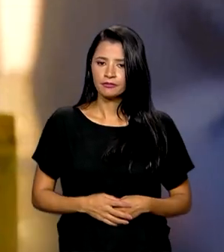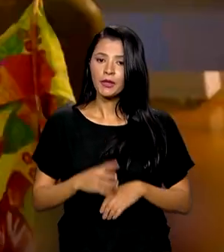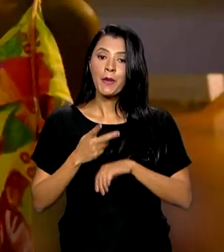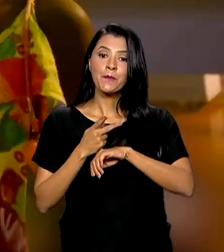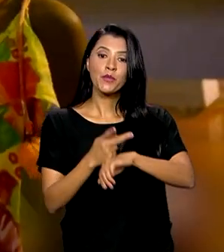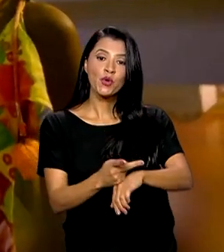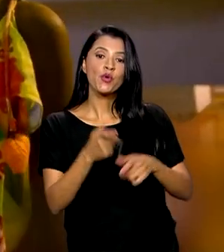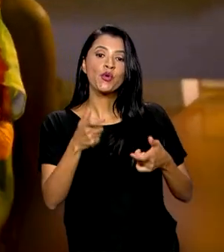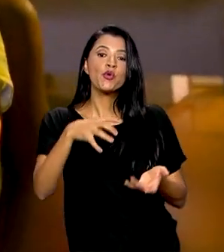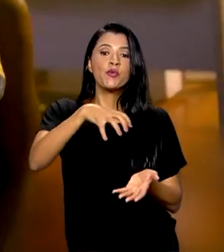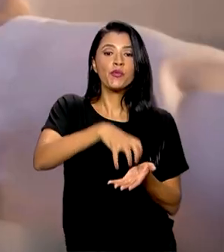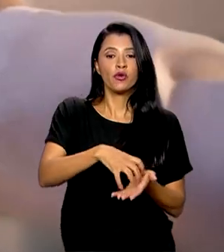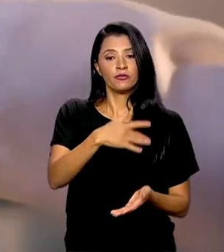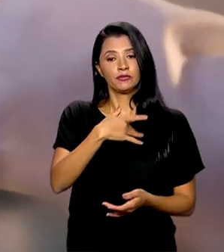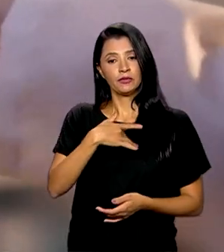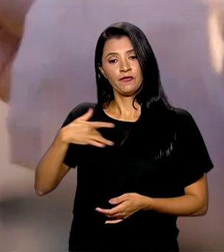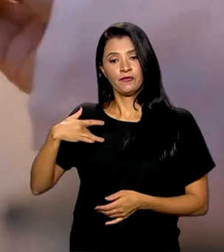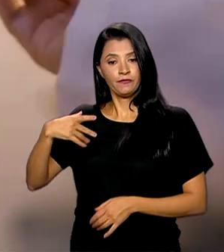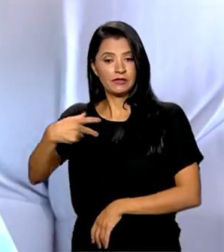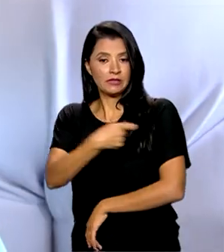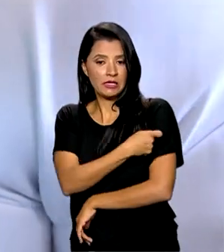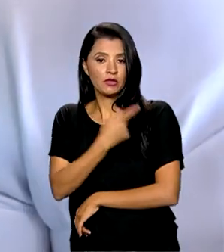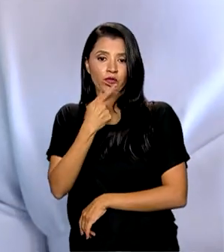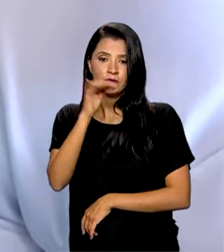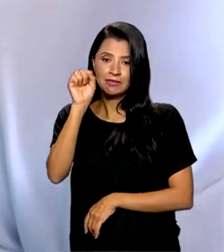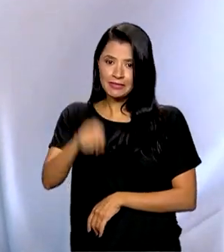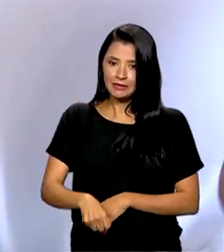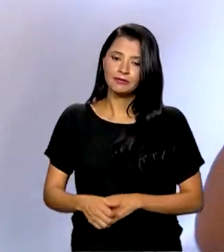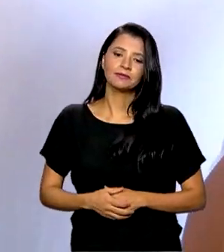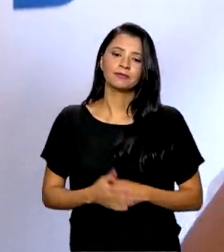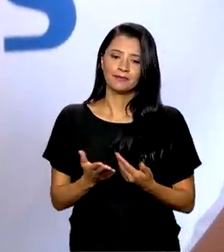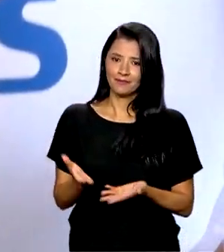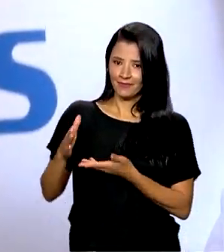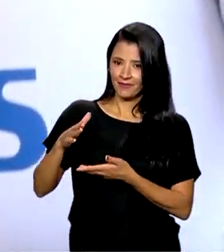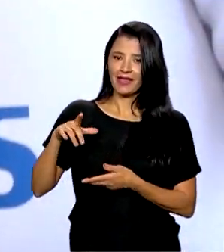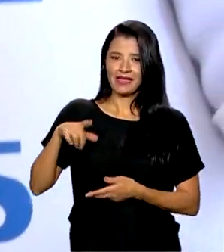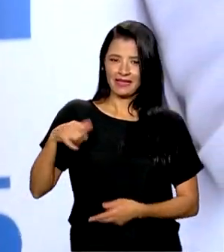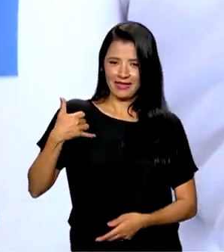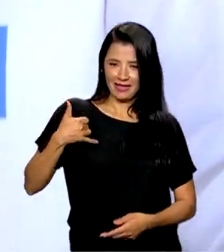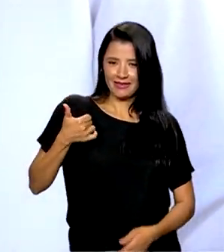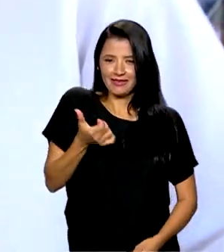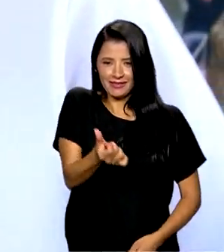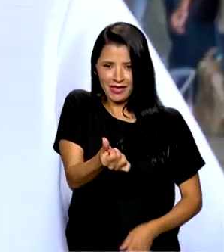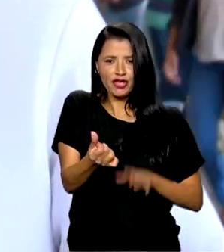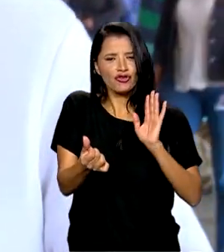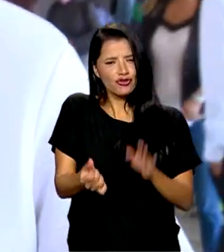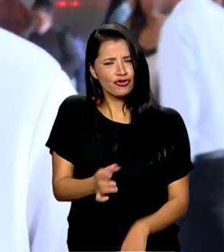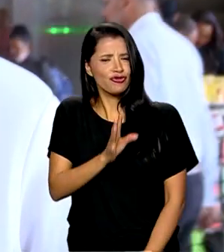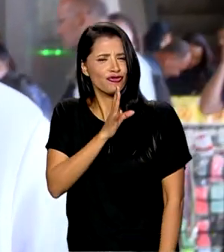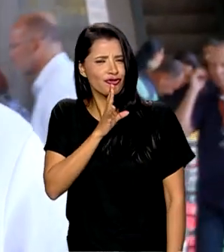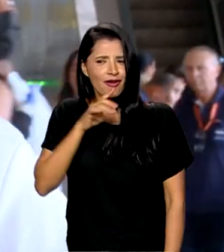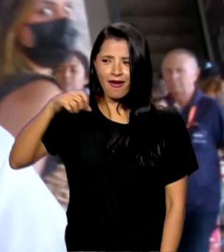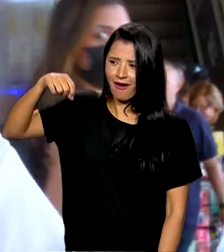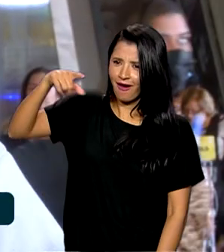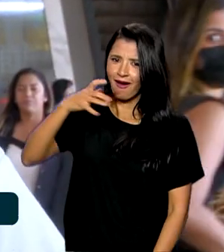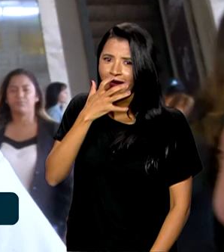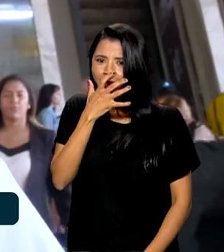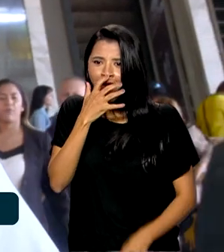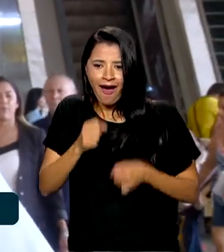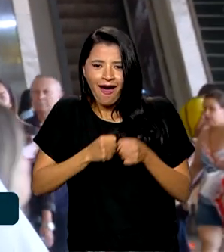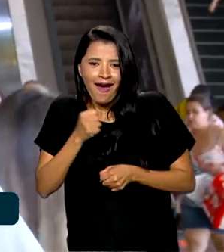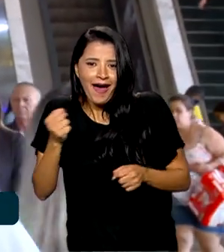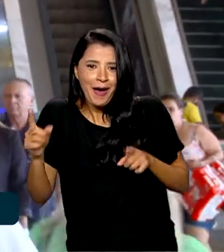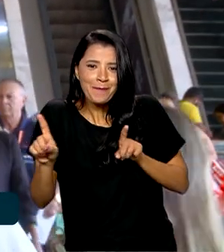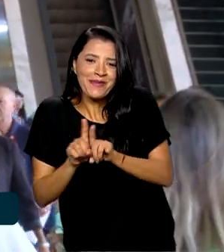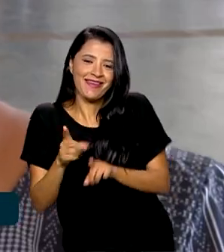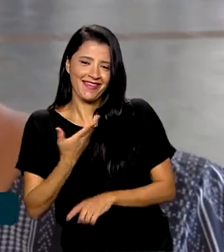posto de vacinação e diga sim à vida. Alex, de 6 anos, já conhece o Zé Gotinha e correu para perto